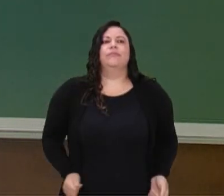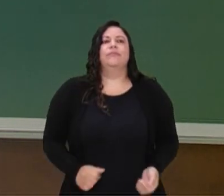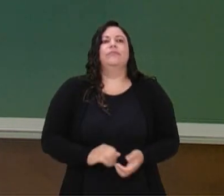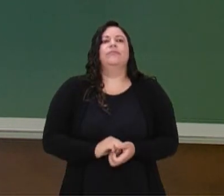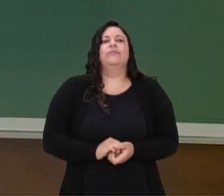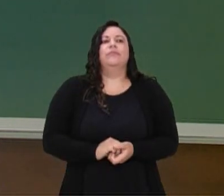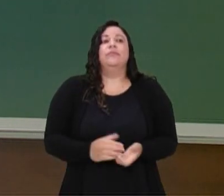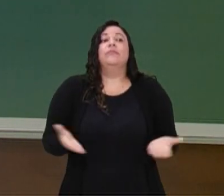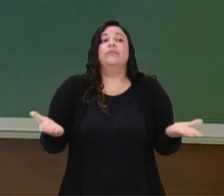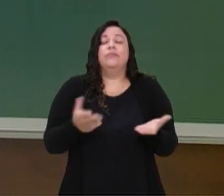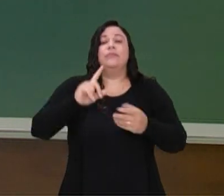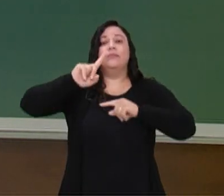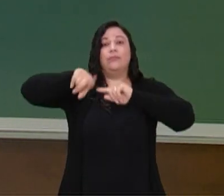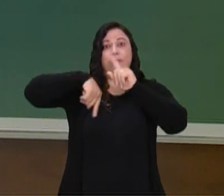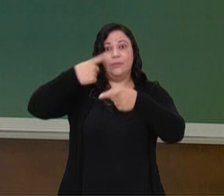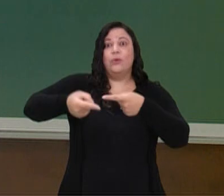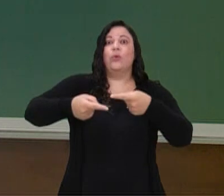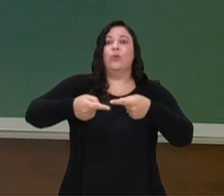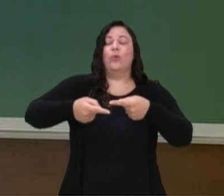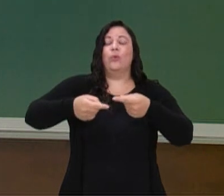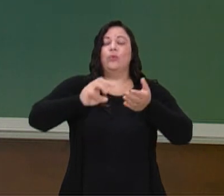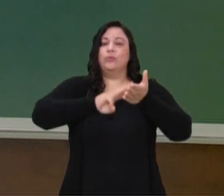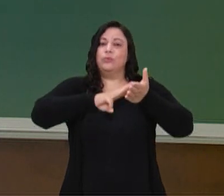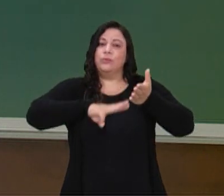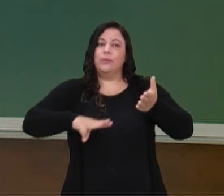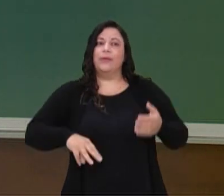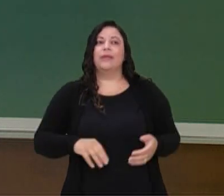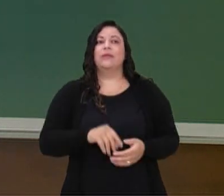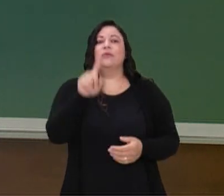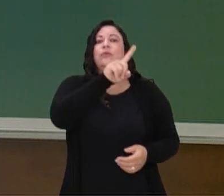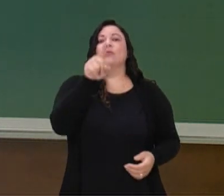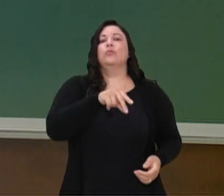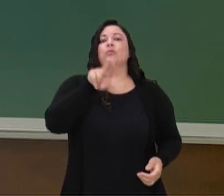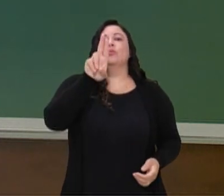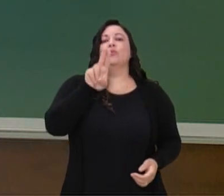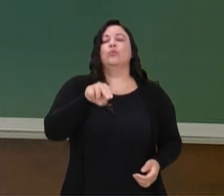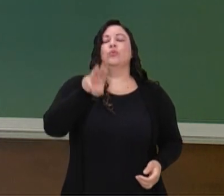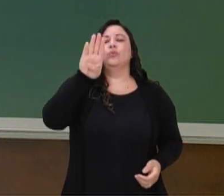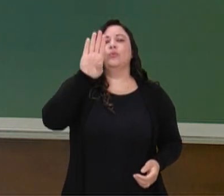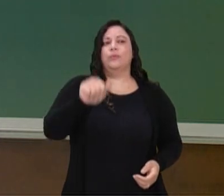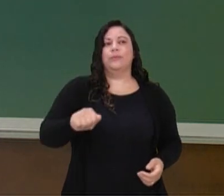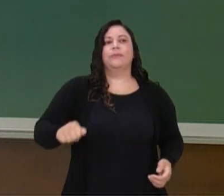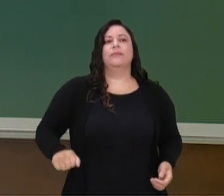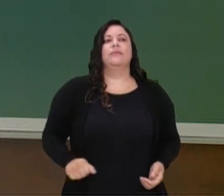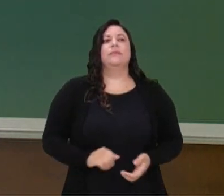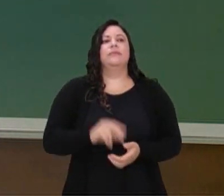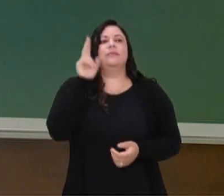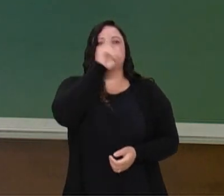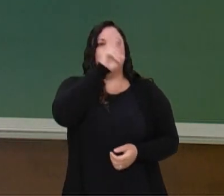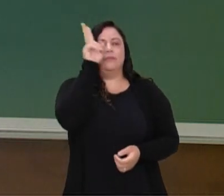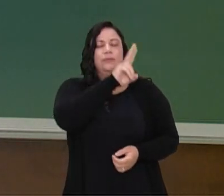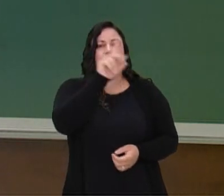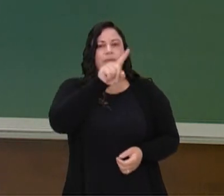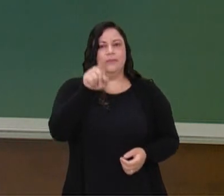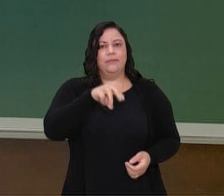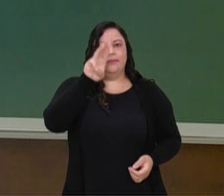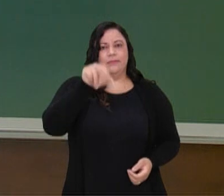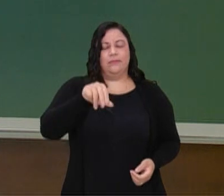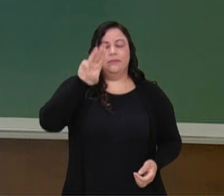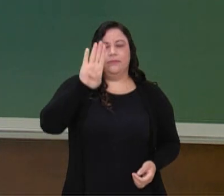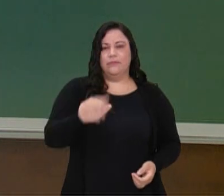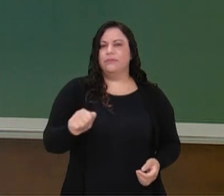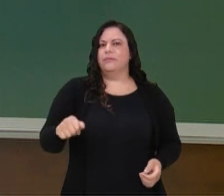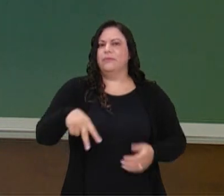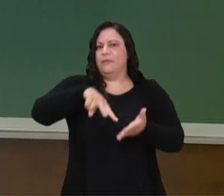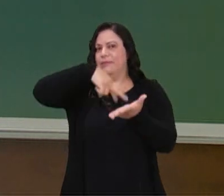Depois, nós fomos para um outro método de condicionamento físico, que é o zumba. Lembrando que zumba não é um estilo de